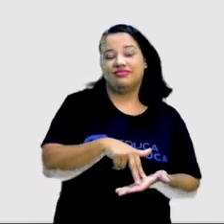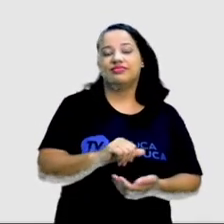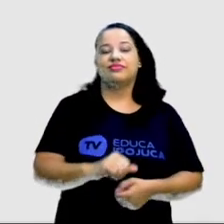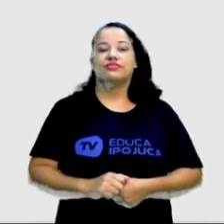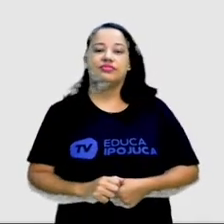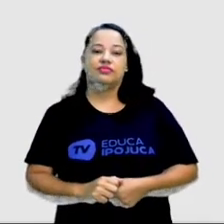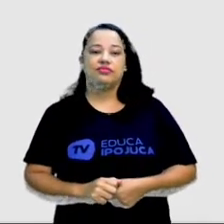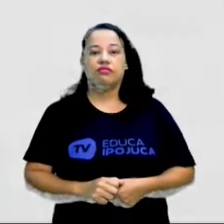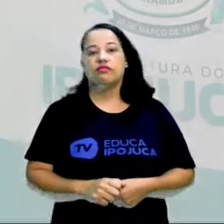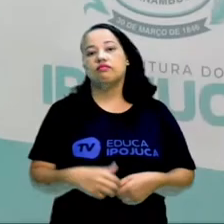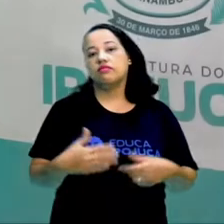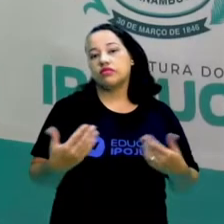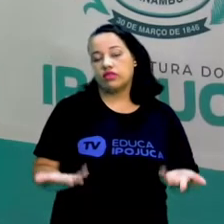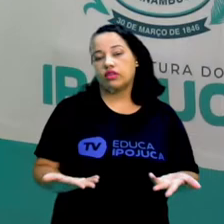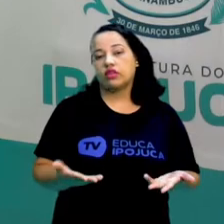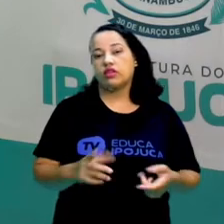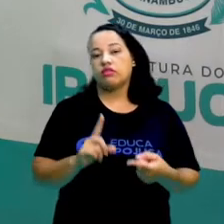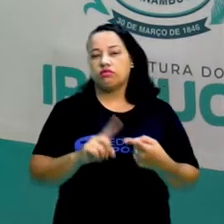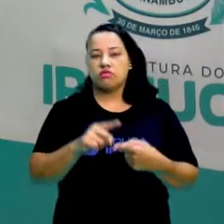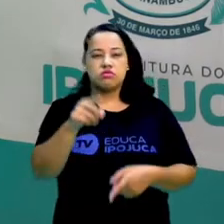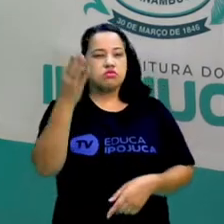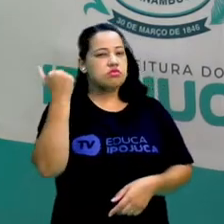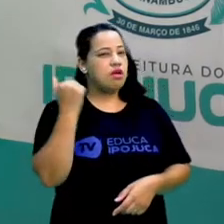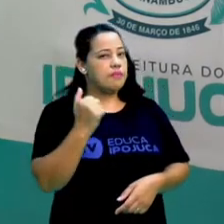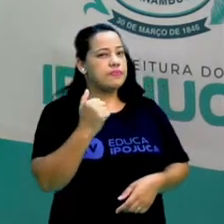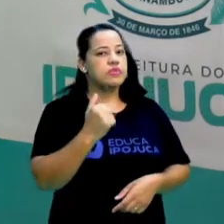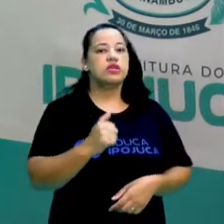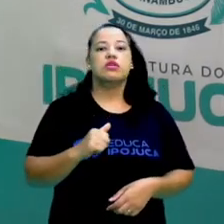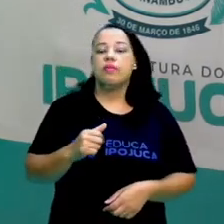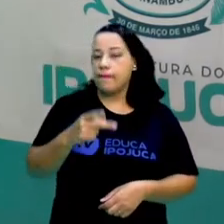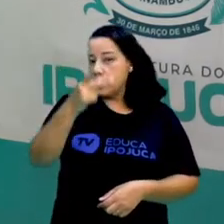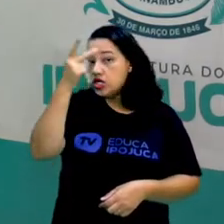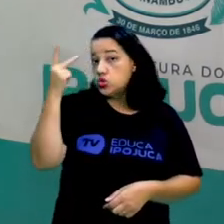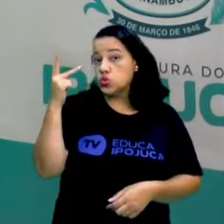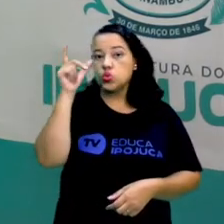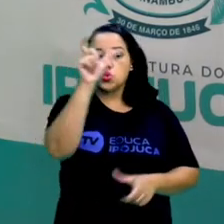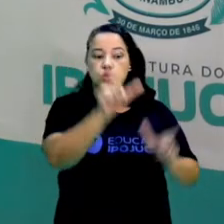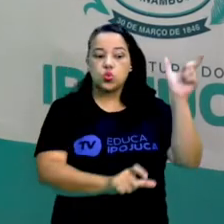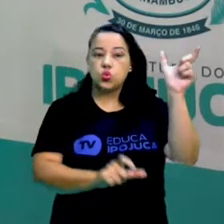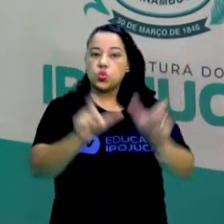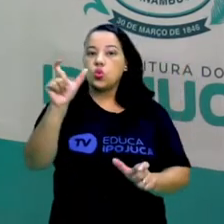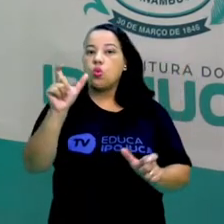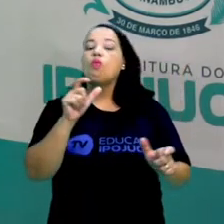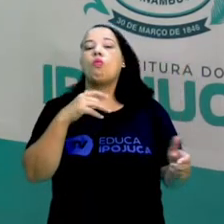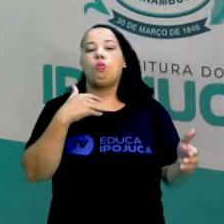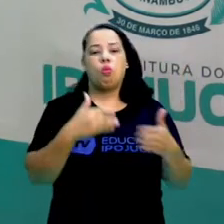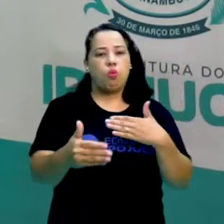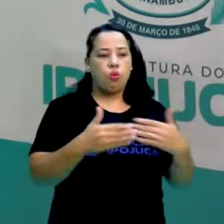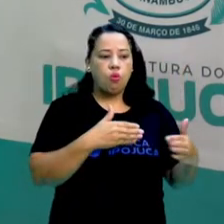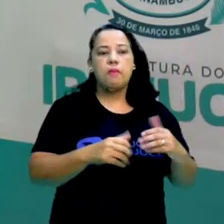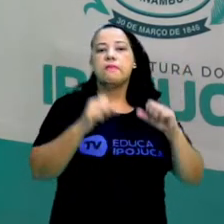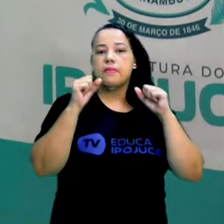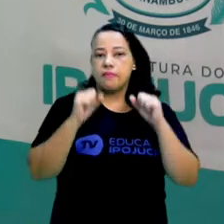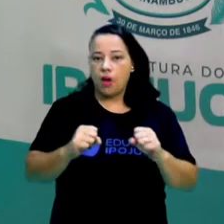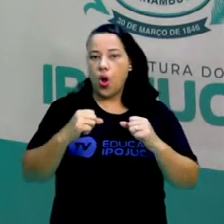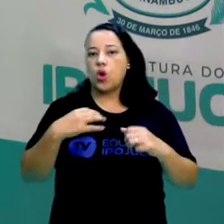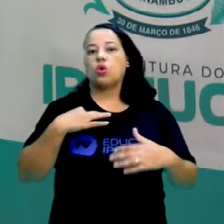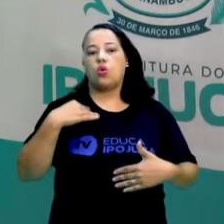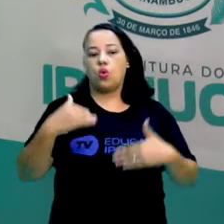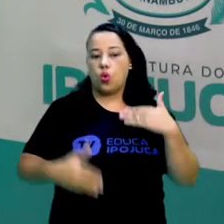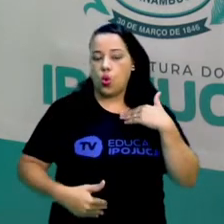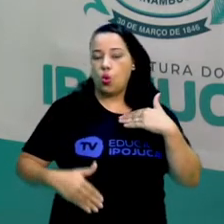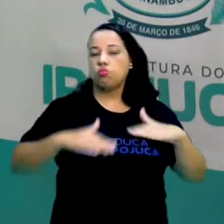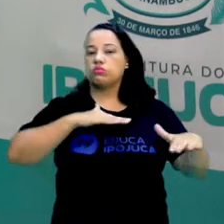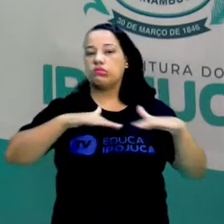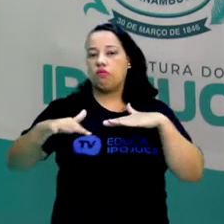E vocês sabiam, crianças, que qualquer pessoa tem a capacidade de movimentar o corpo e